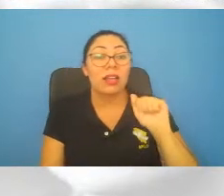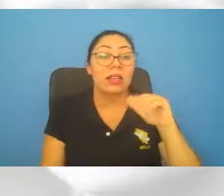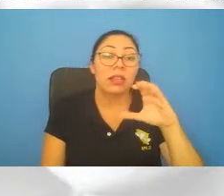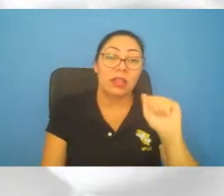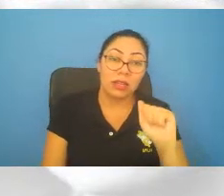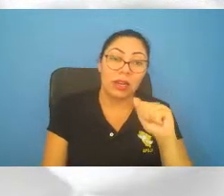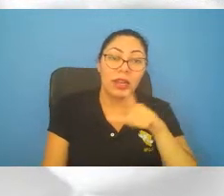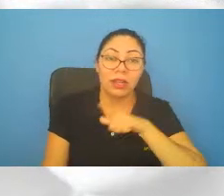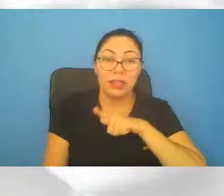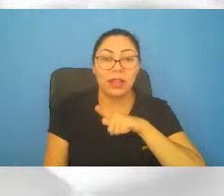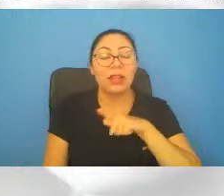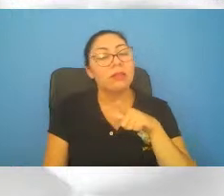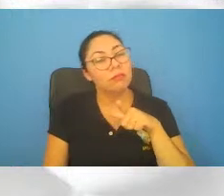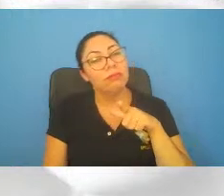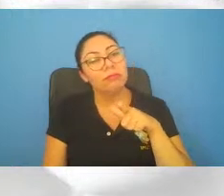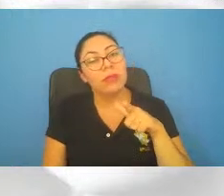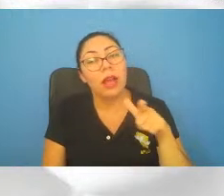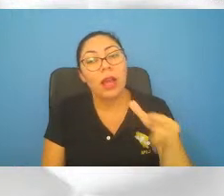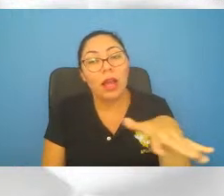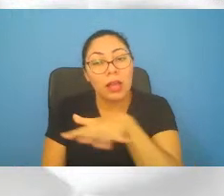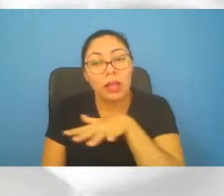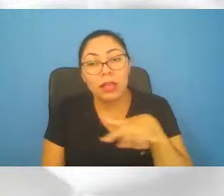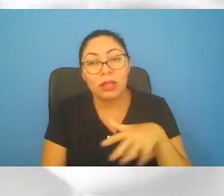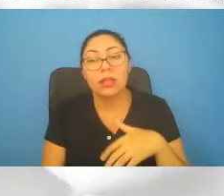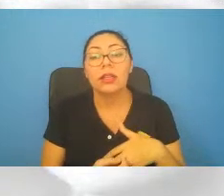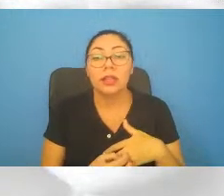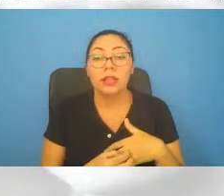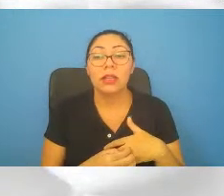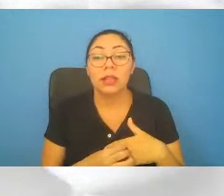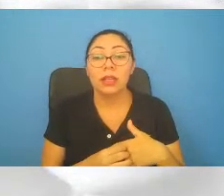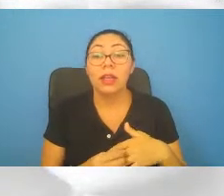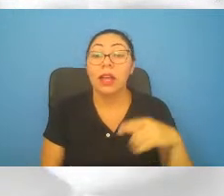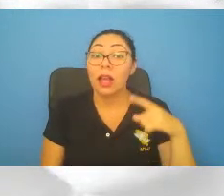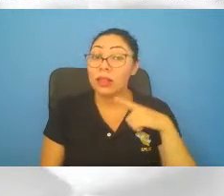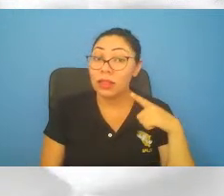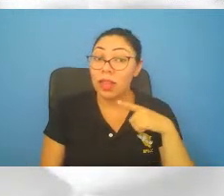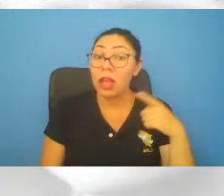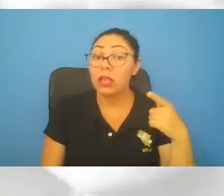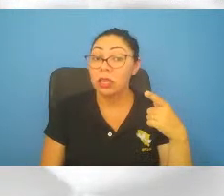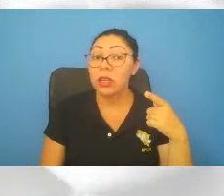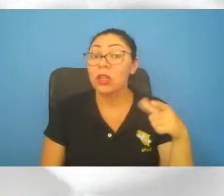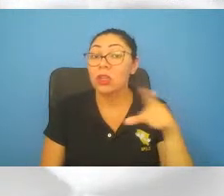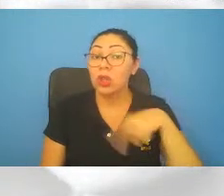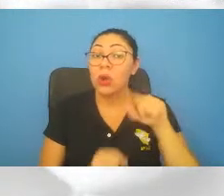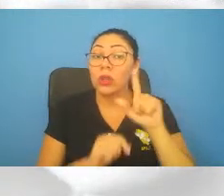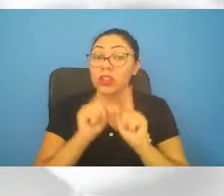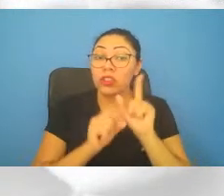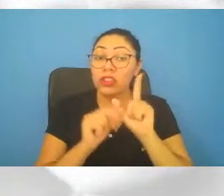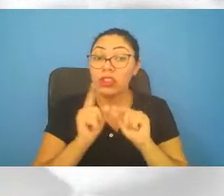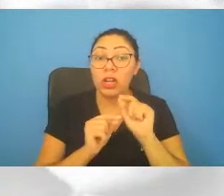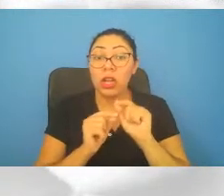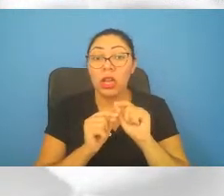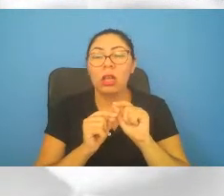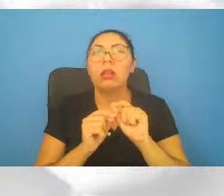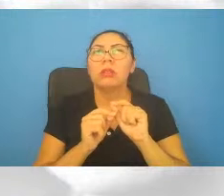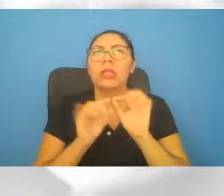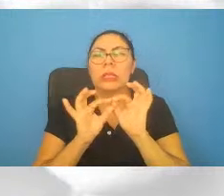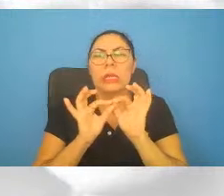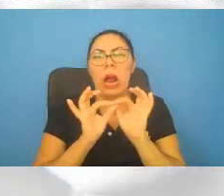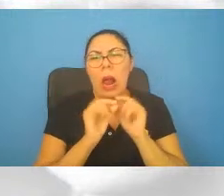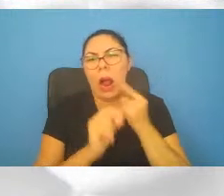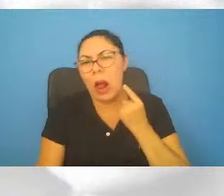cosmologia é o que o Reinaldo está fazendo. Espectroscopia a gente está as estrelas mais distantes, o melhor telescópio.